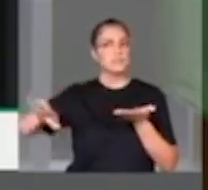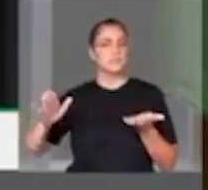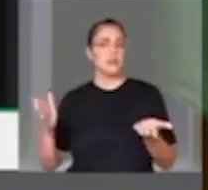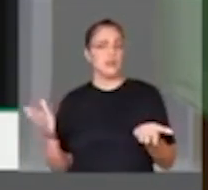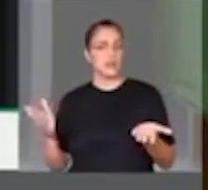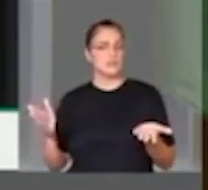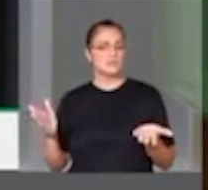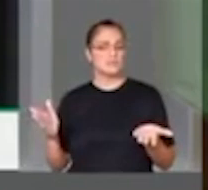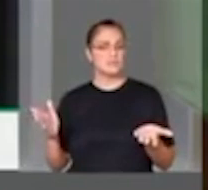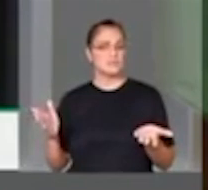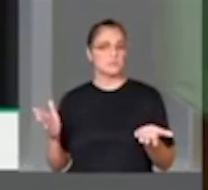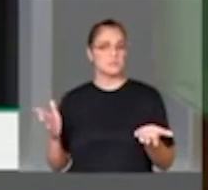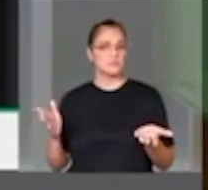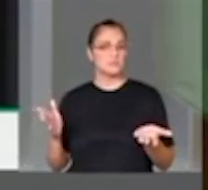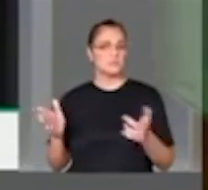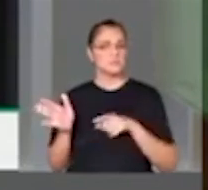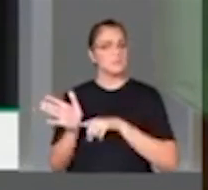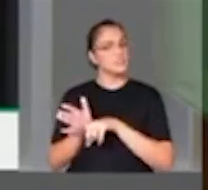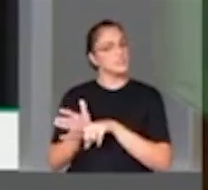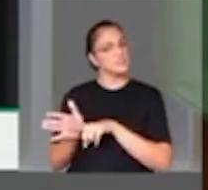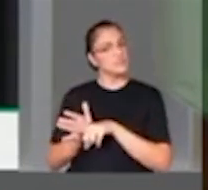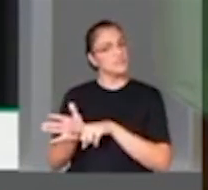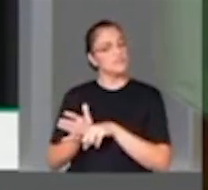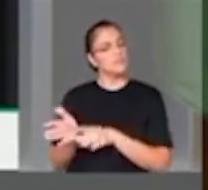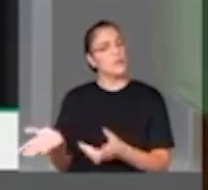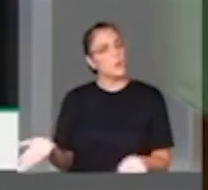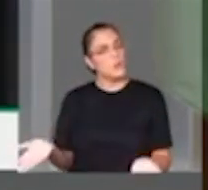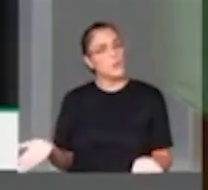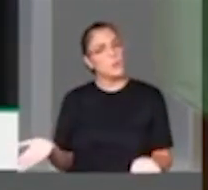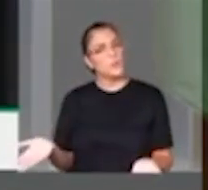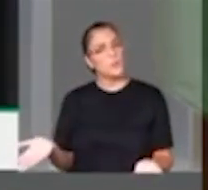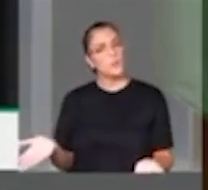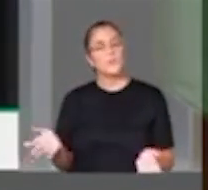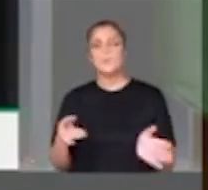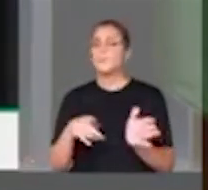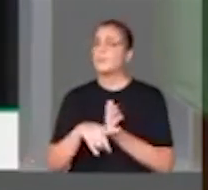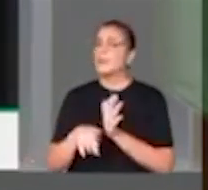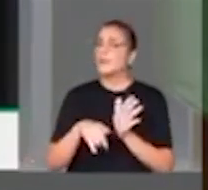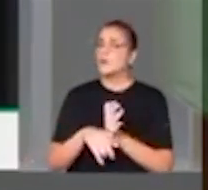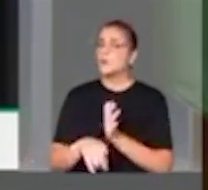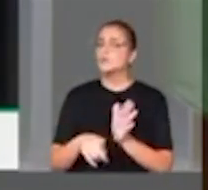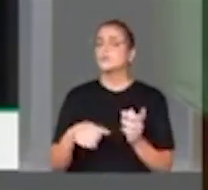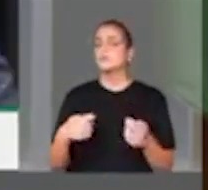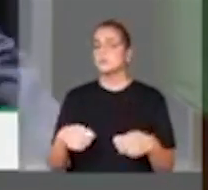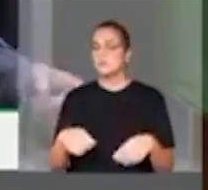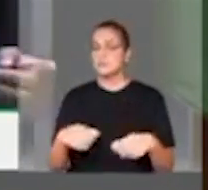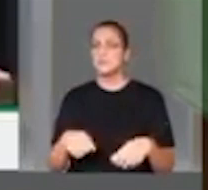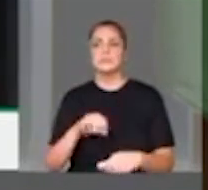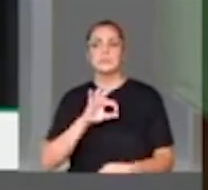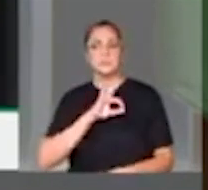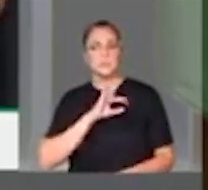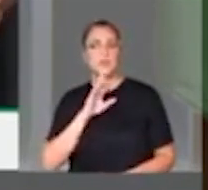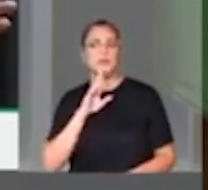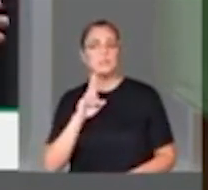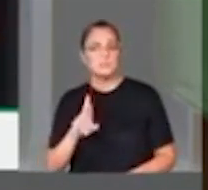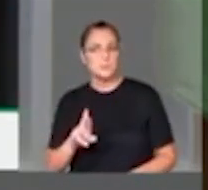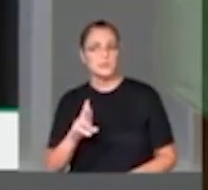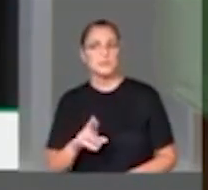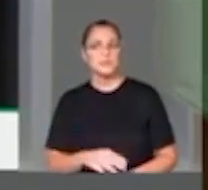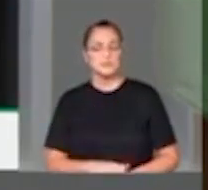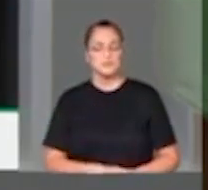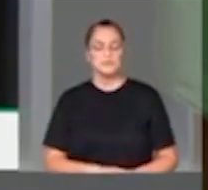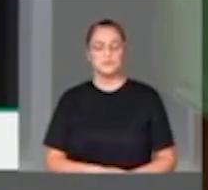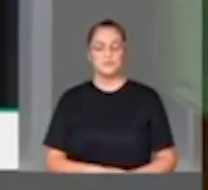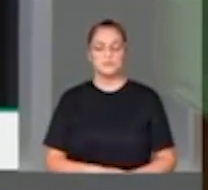Perguntas também que precisam de respostas por parte da polícia. Precisa dizer, algum tipo de elo, de